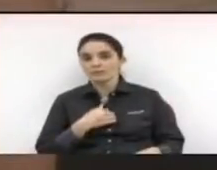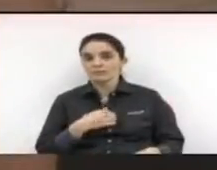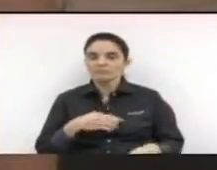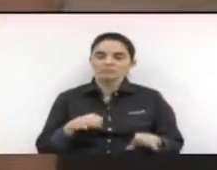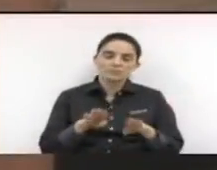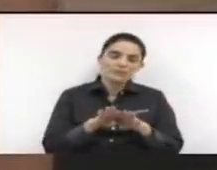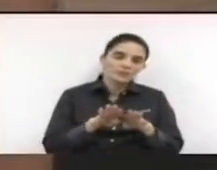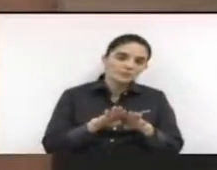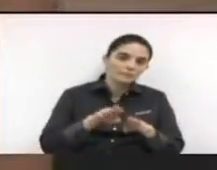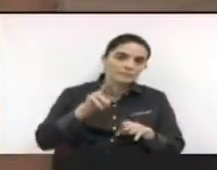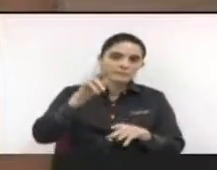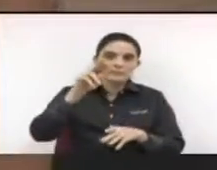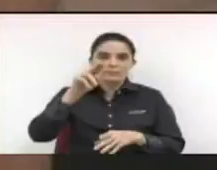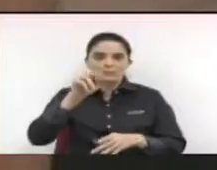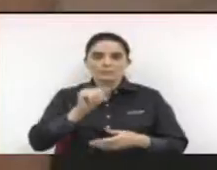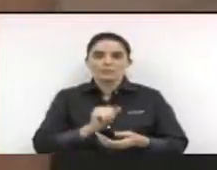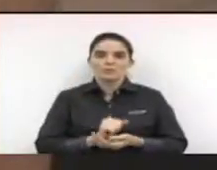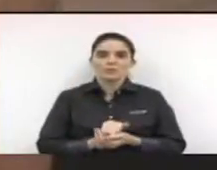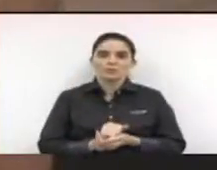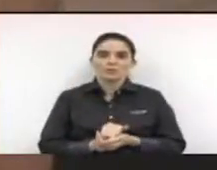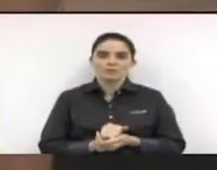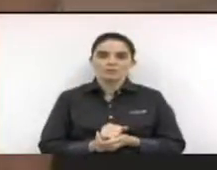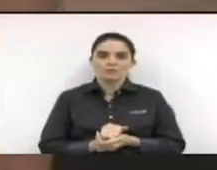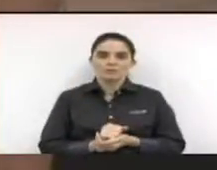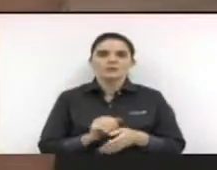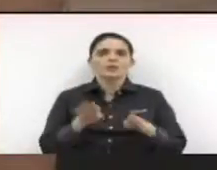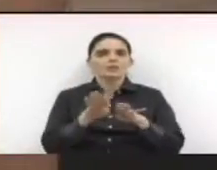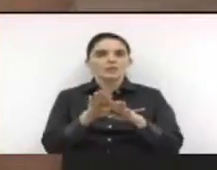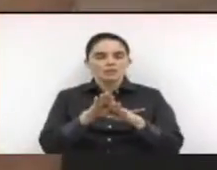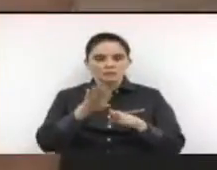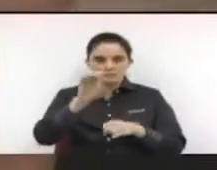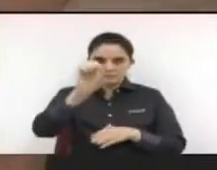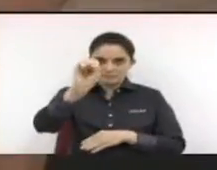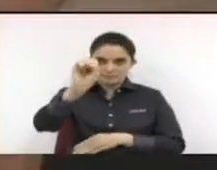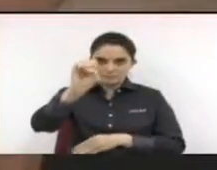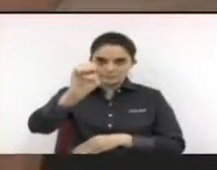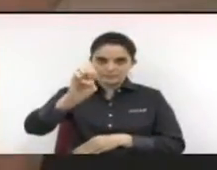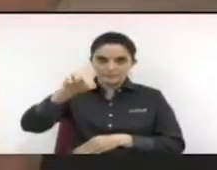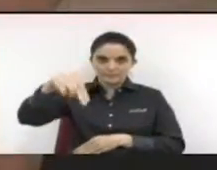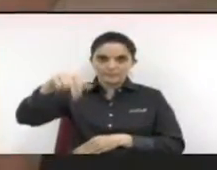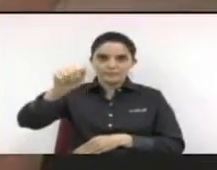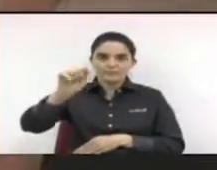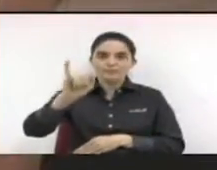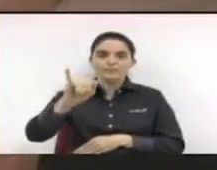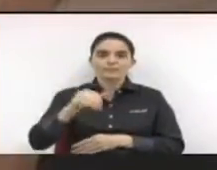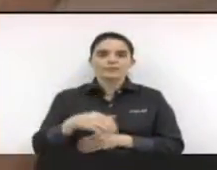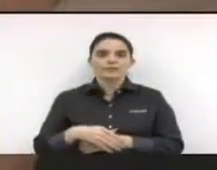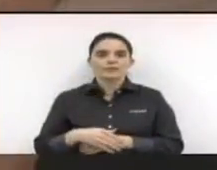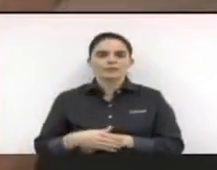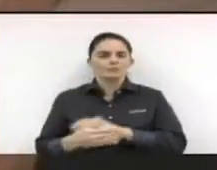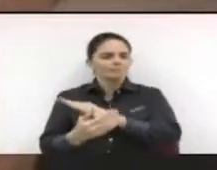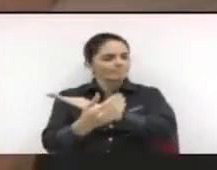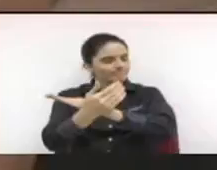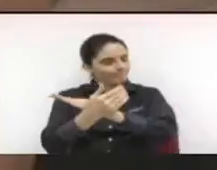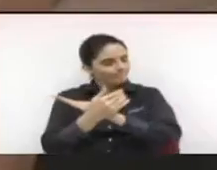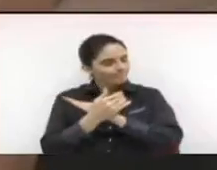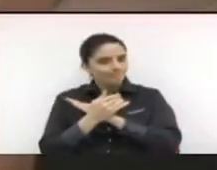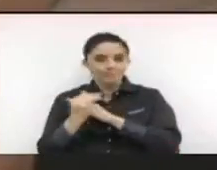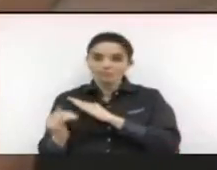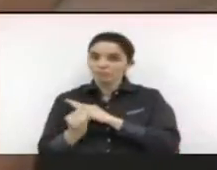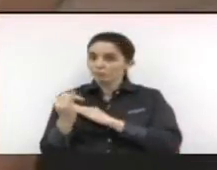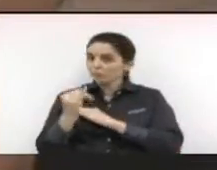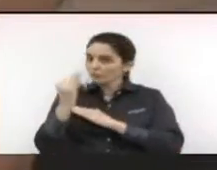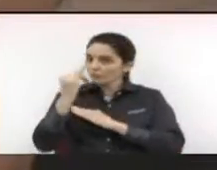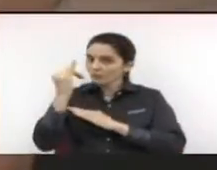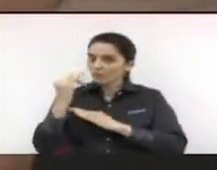também, fez o SENAI, na época foi uma ajuda, assim, muito valiosa para a minha família,